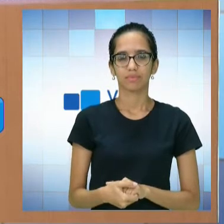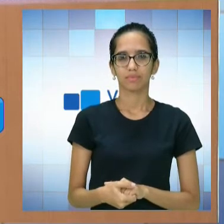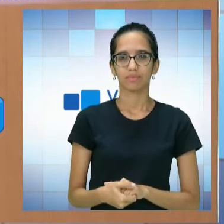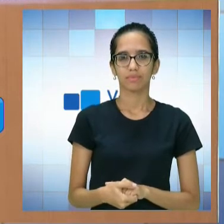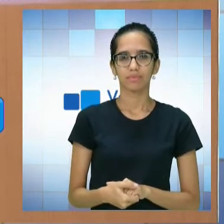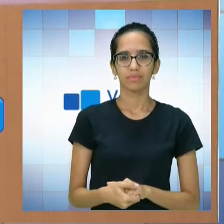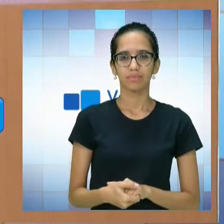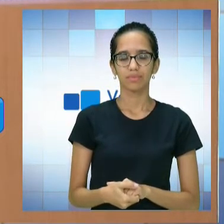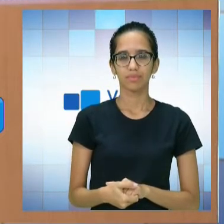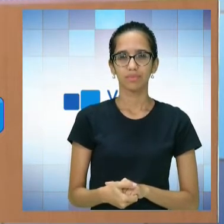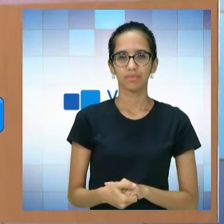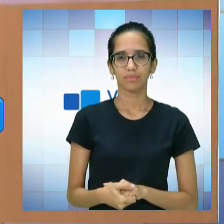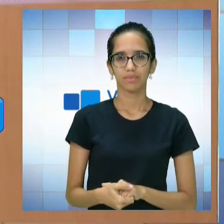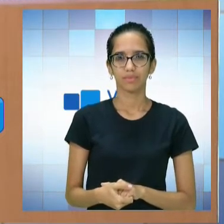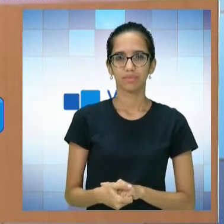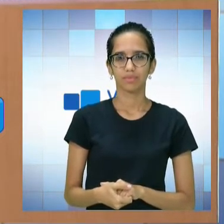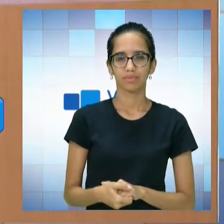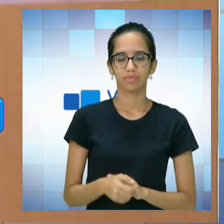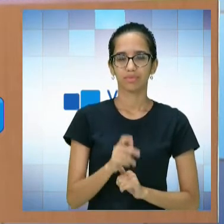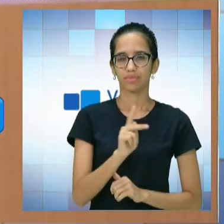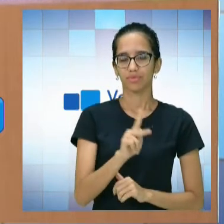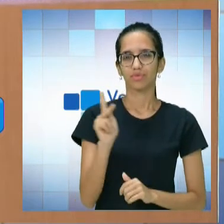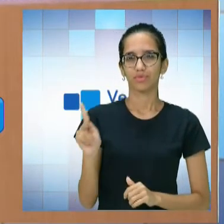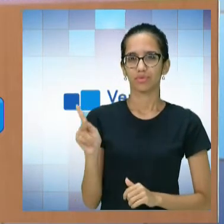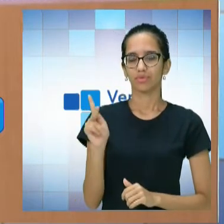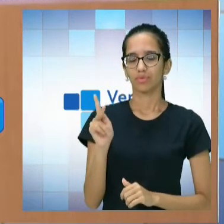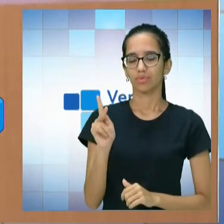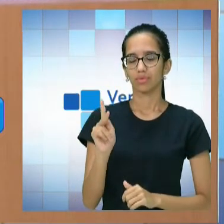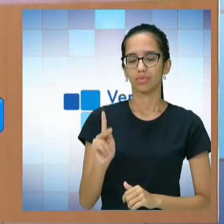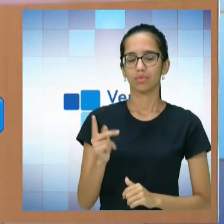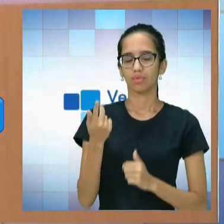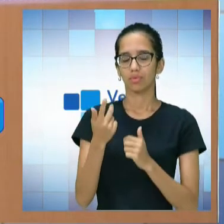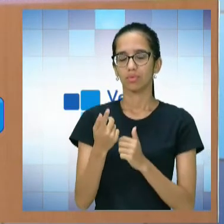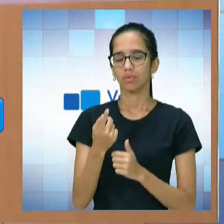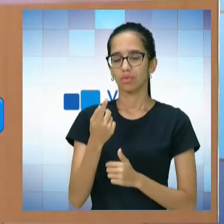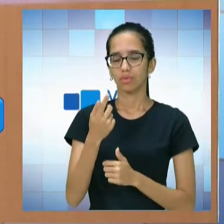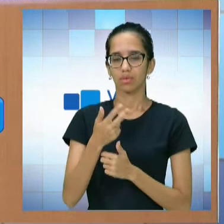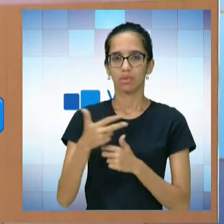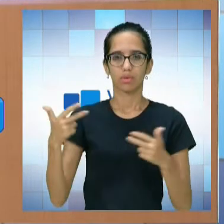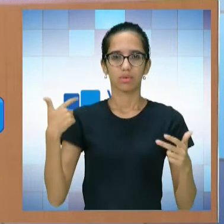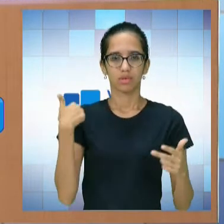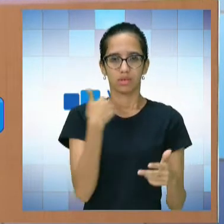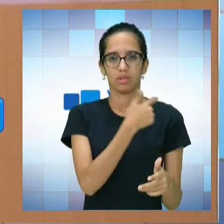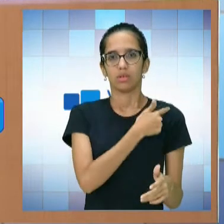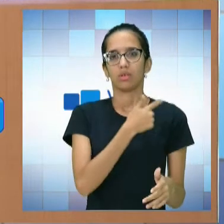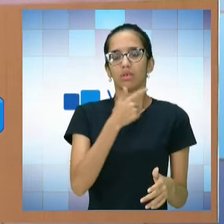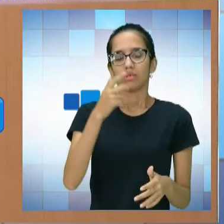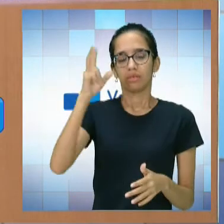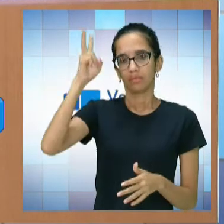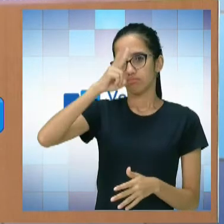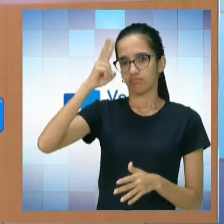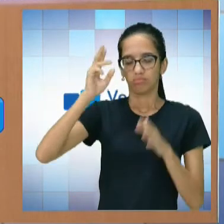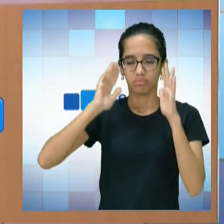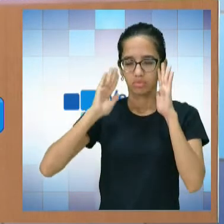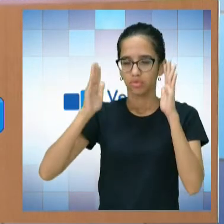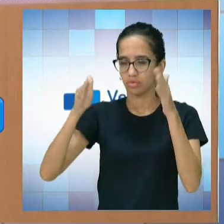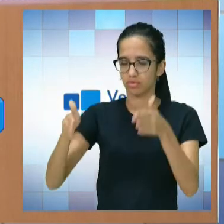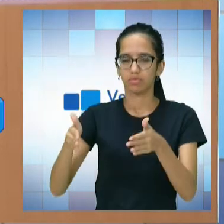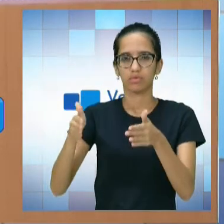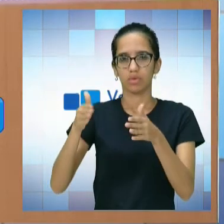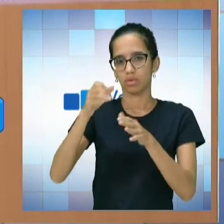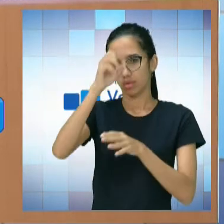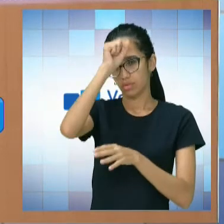uma coisa que chama bastante atenção quando nós falamos dessa dedicação o que que